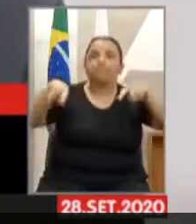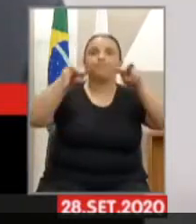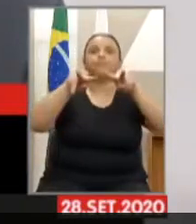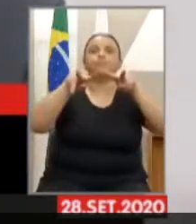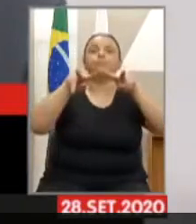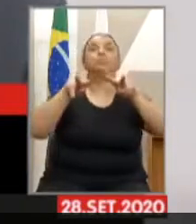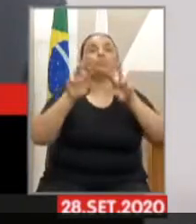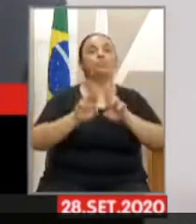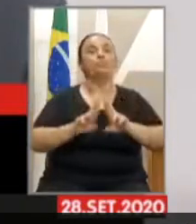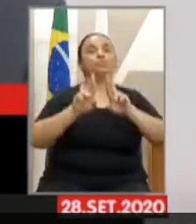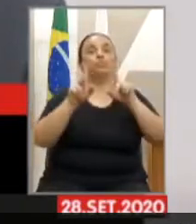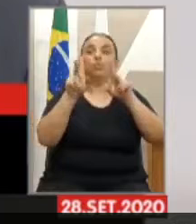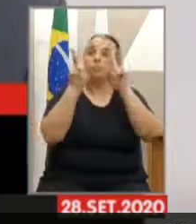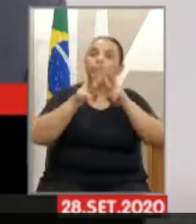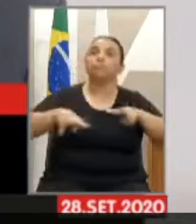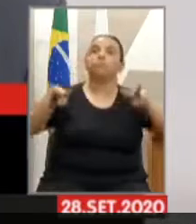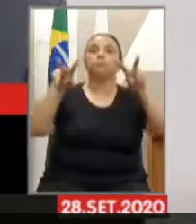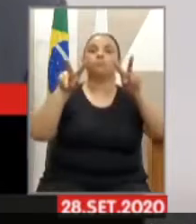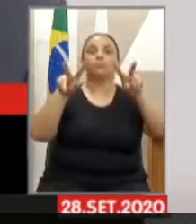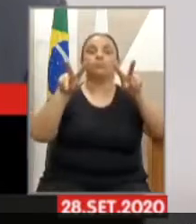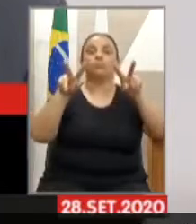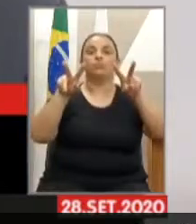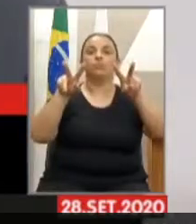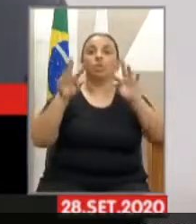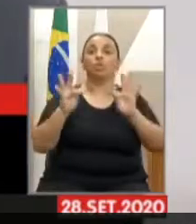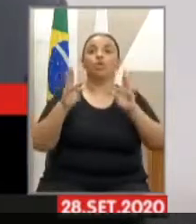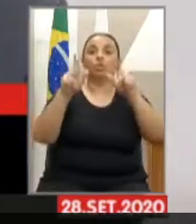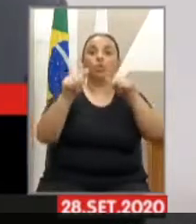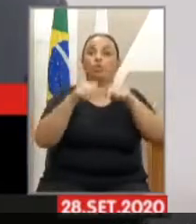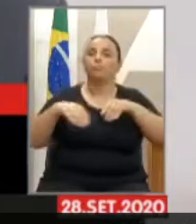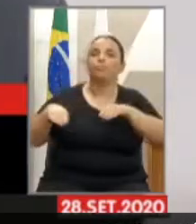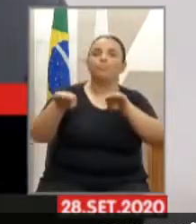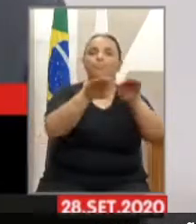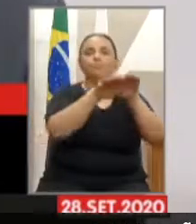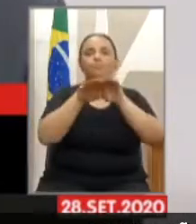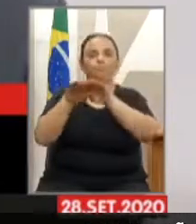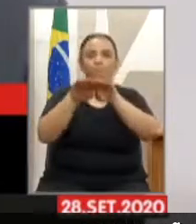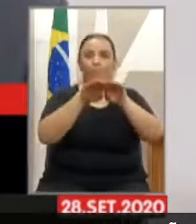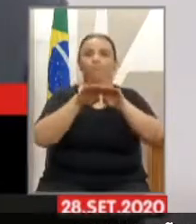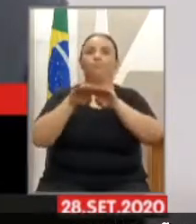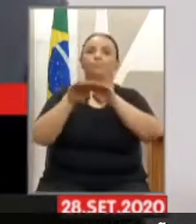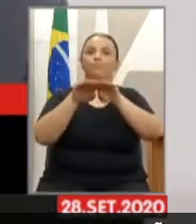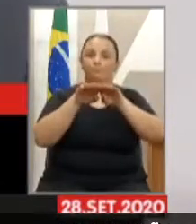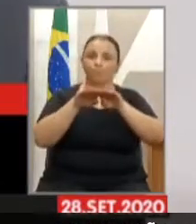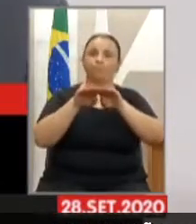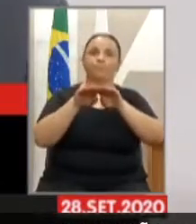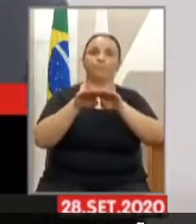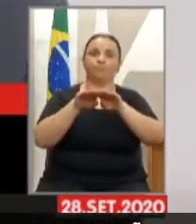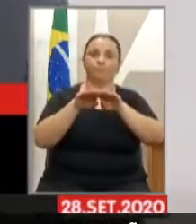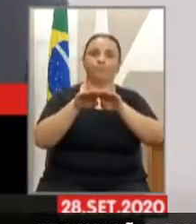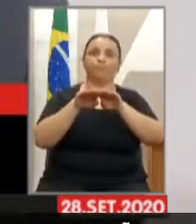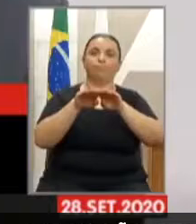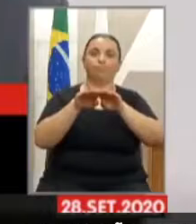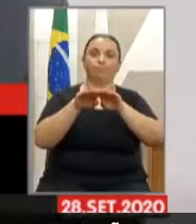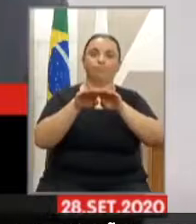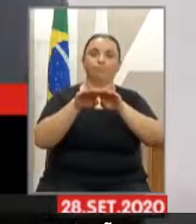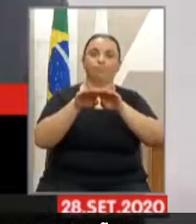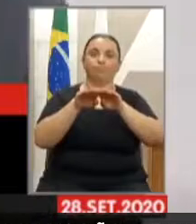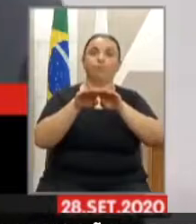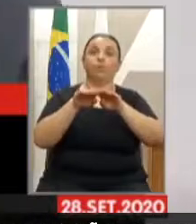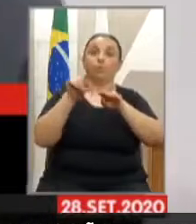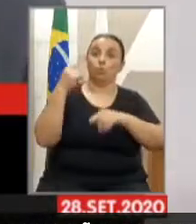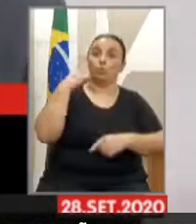mudar o olhar de que todos têm para esse segmento da nossa população, que é um quarto da